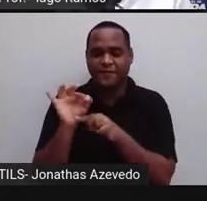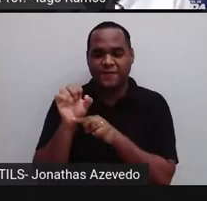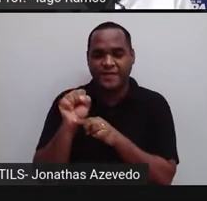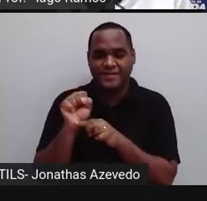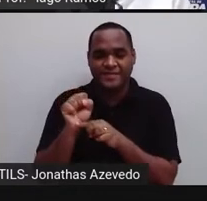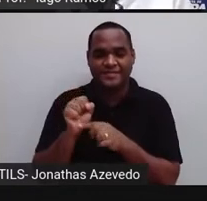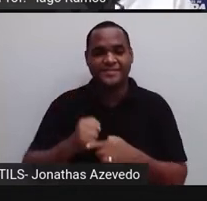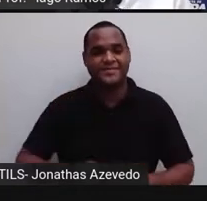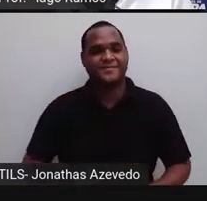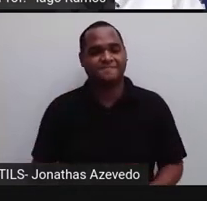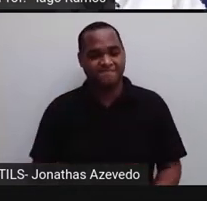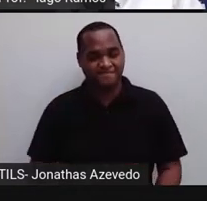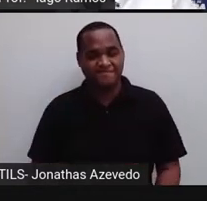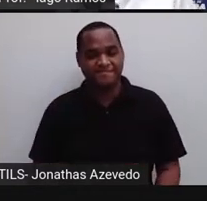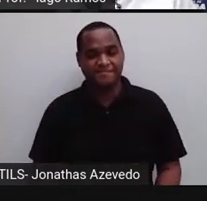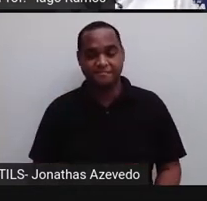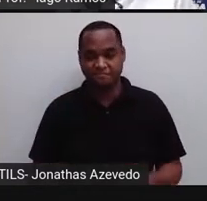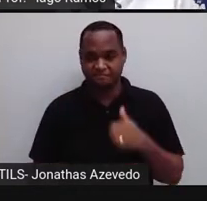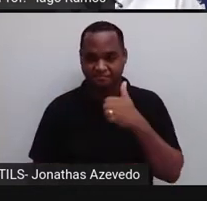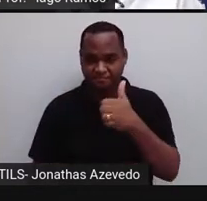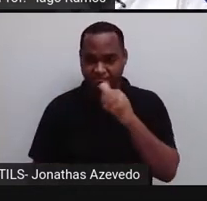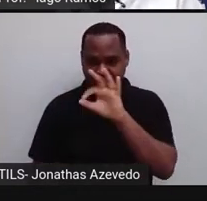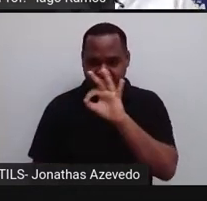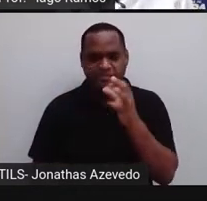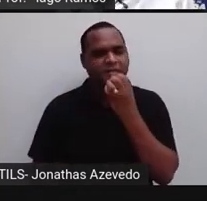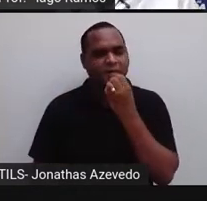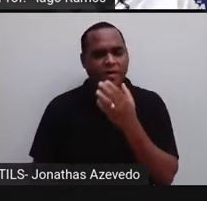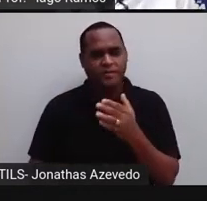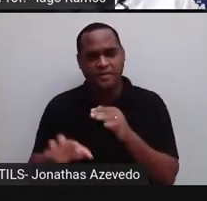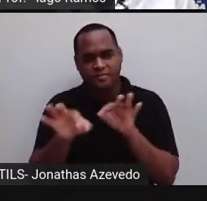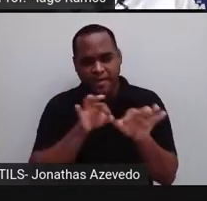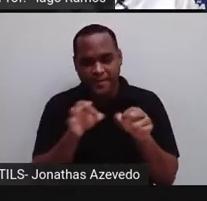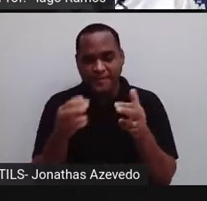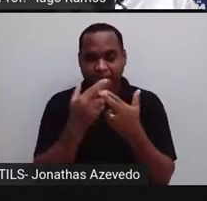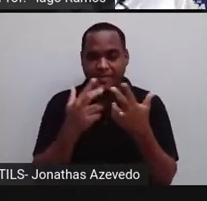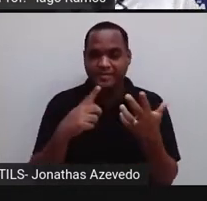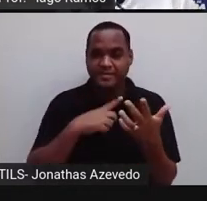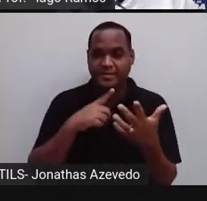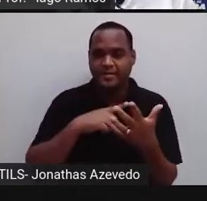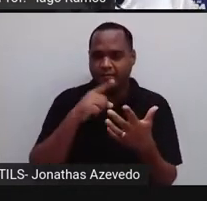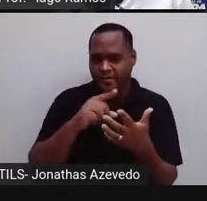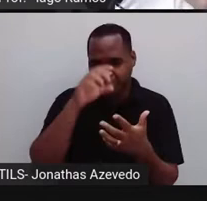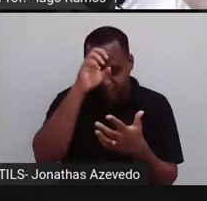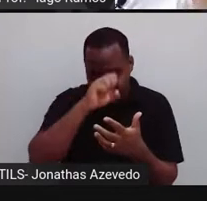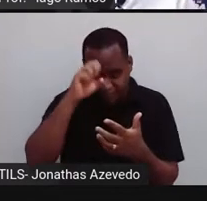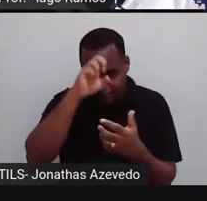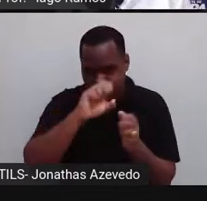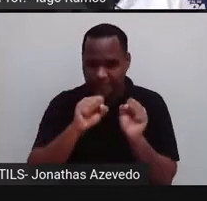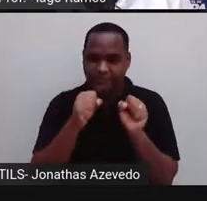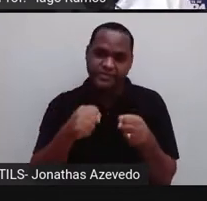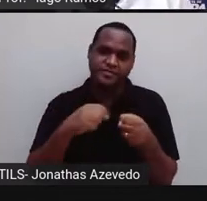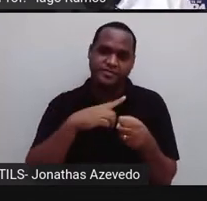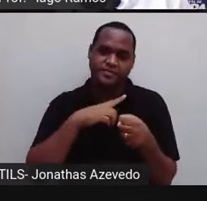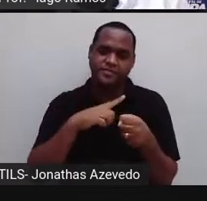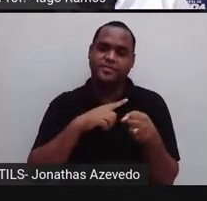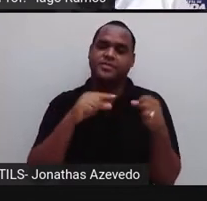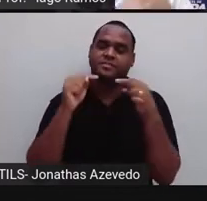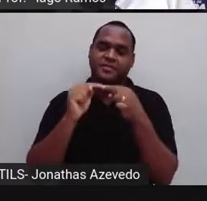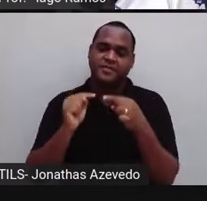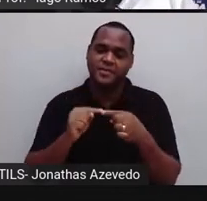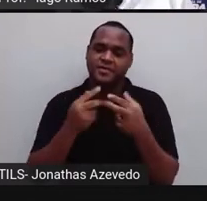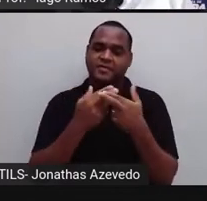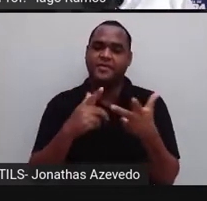município. Vamos lá, está preparado, está preparada para aprender, para isso que nós estamos aqui.